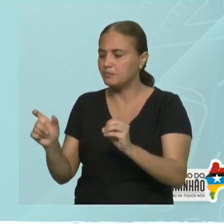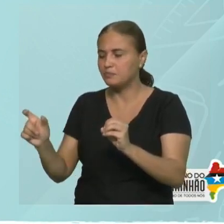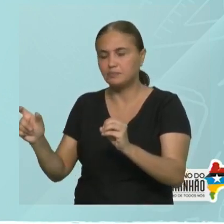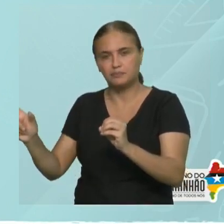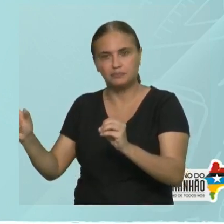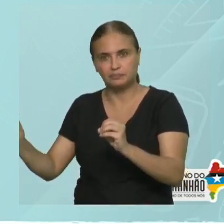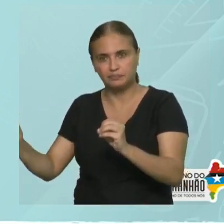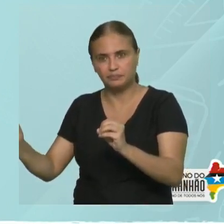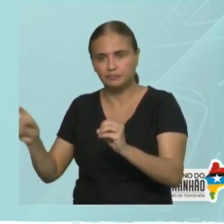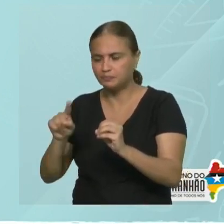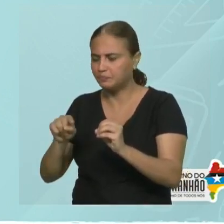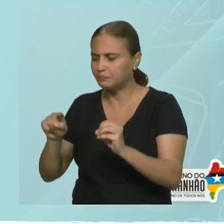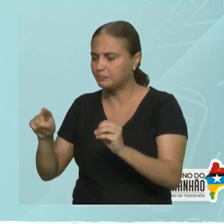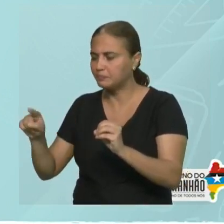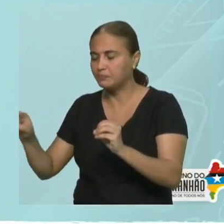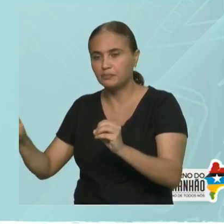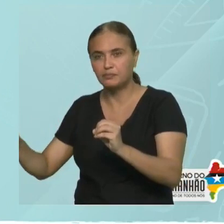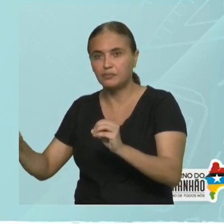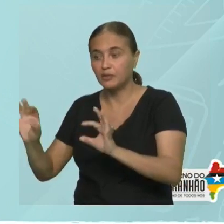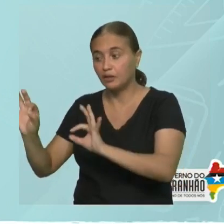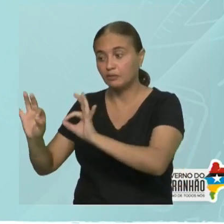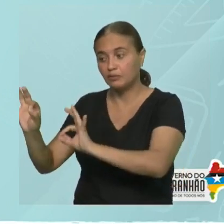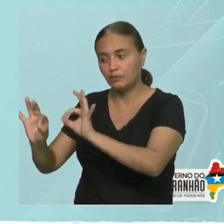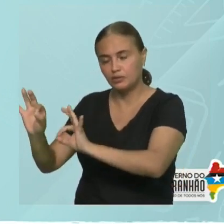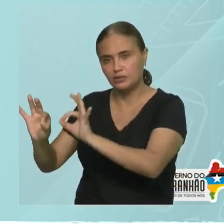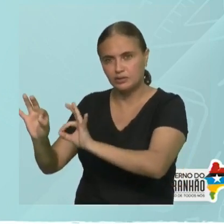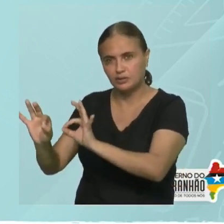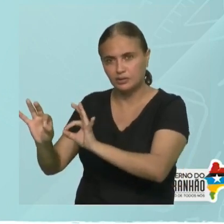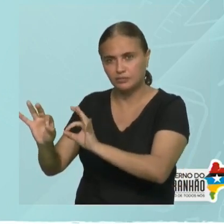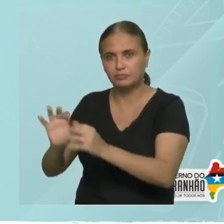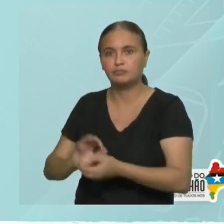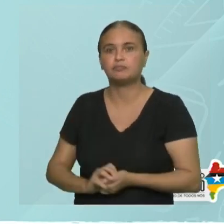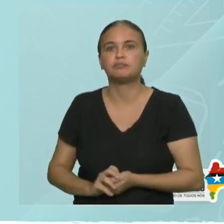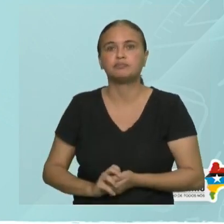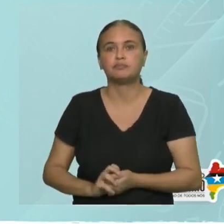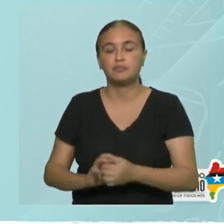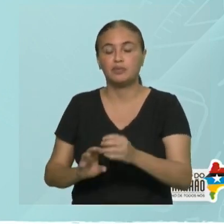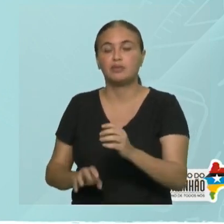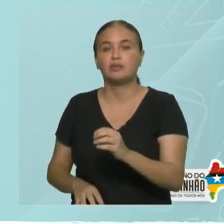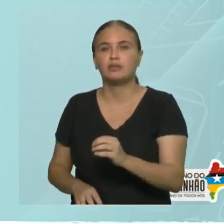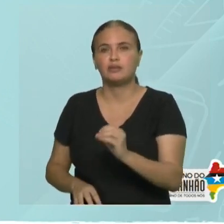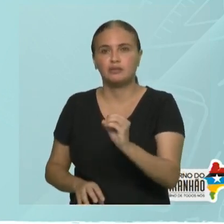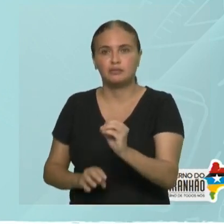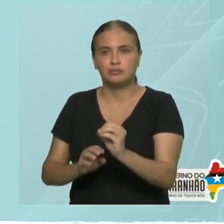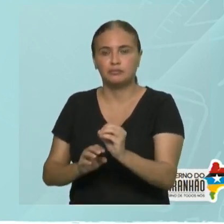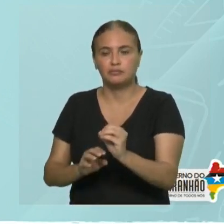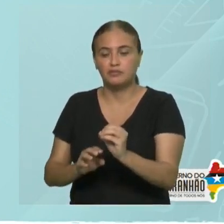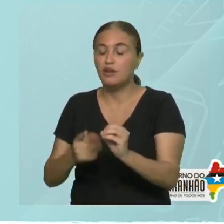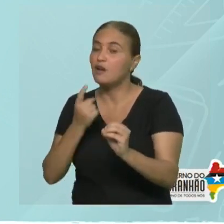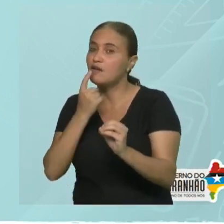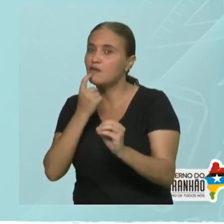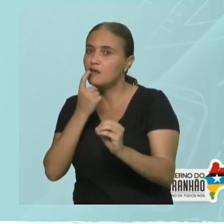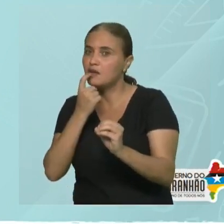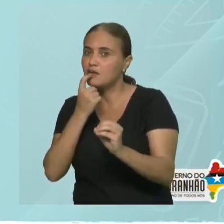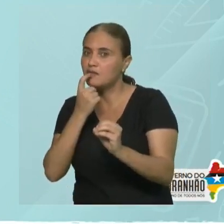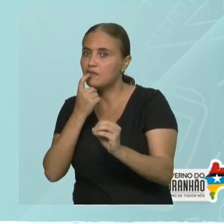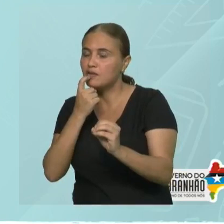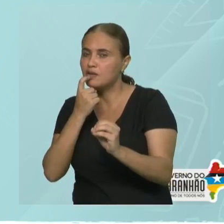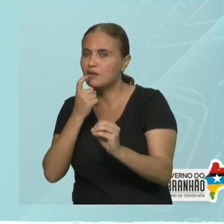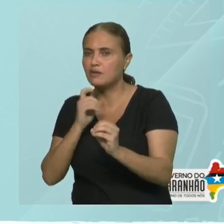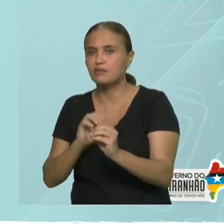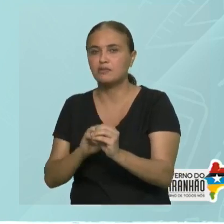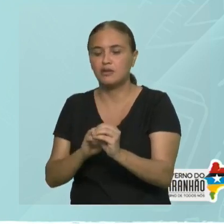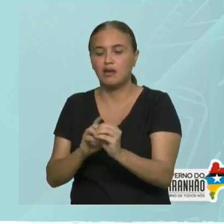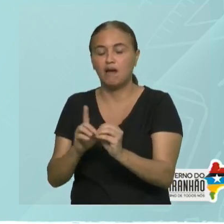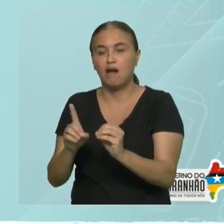localizei todos os números que estão na questão. Colocando eles de vermelho. Aí, eu te pergunto. Quem está